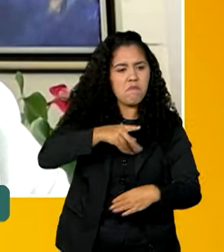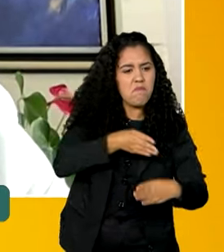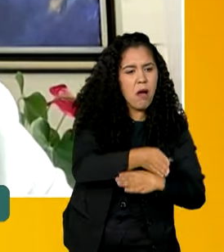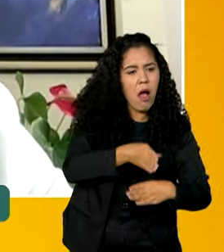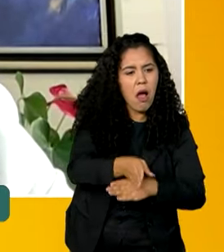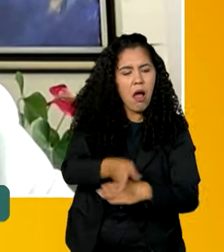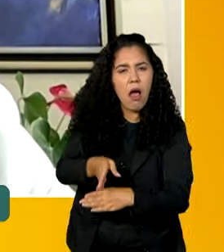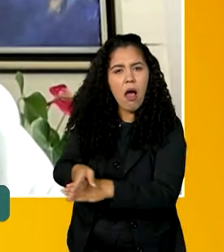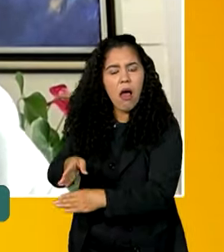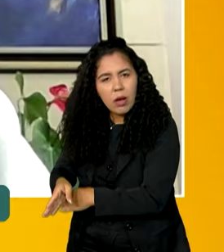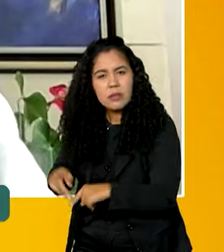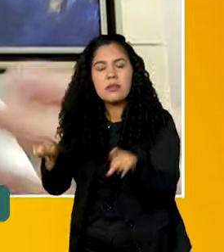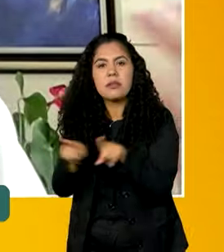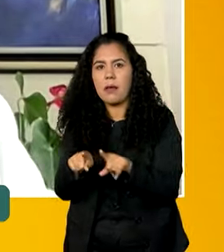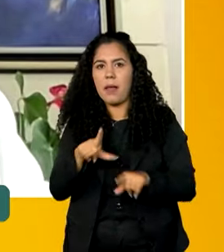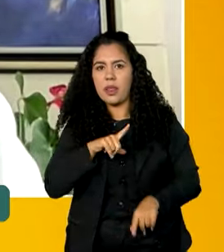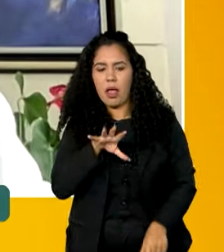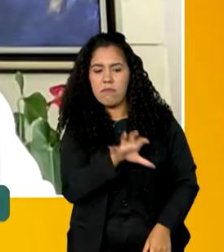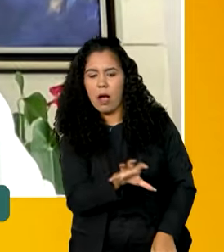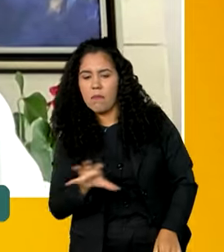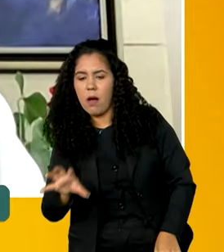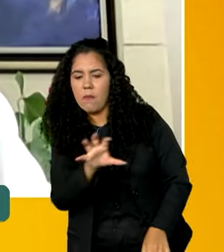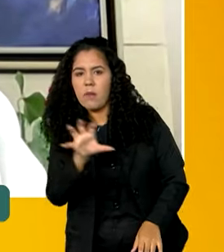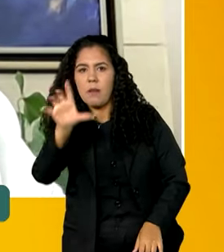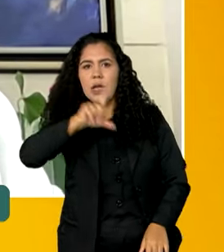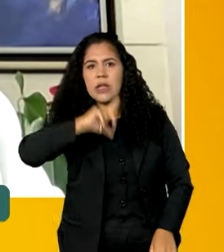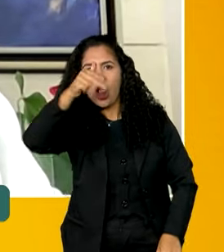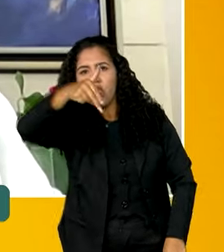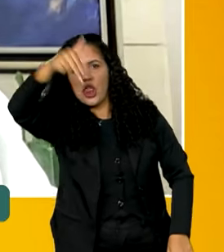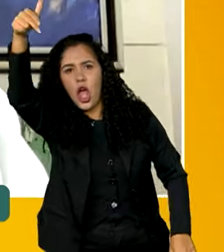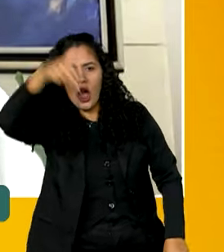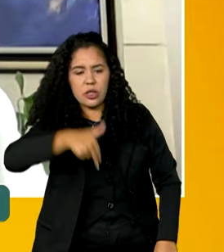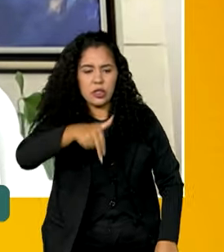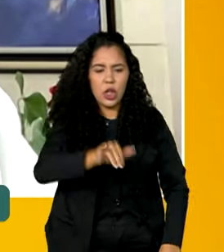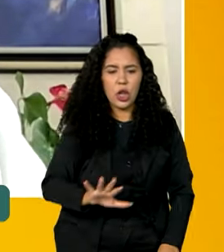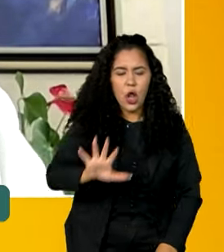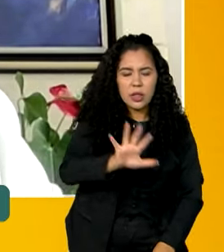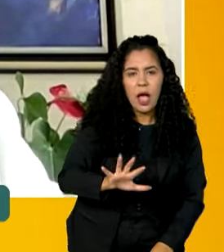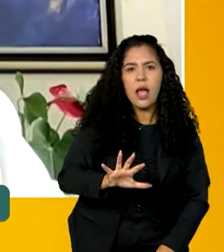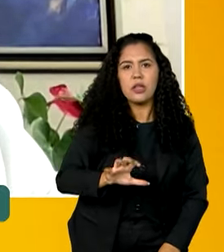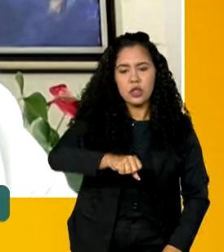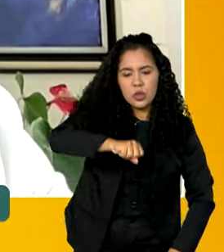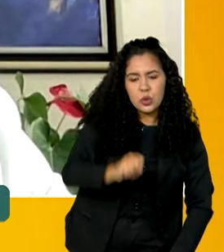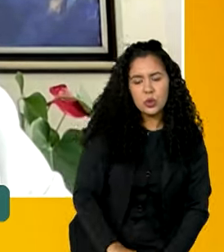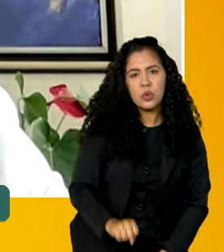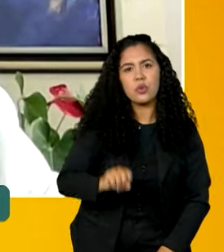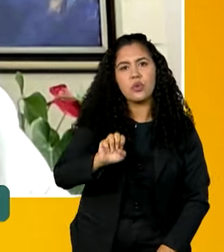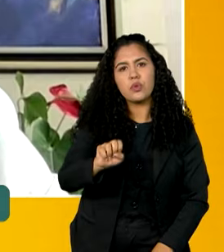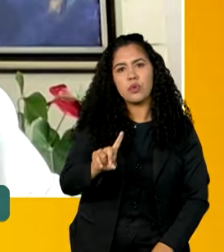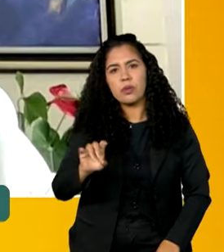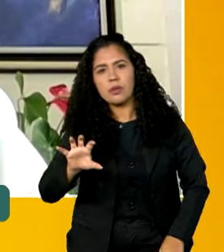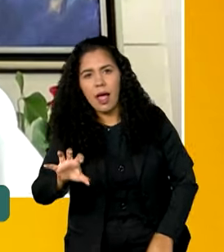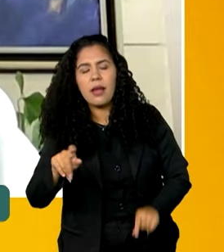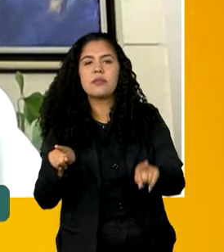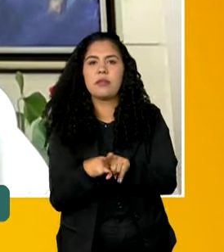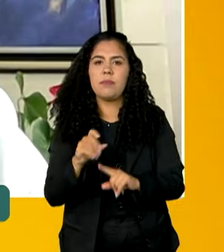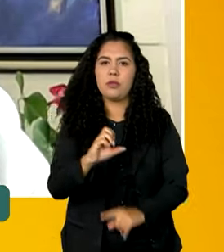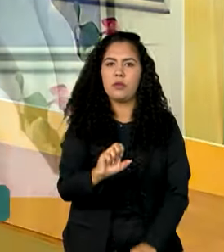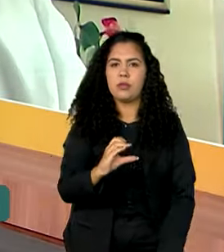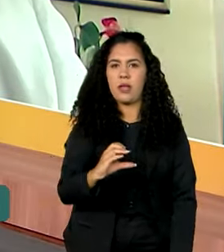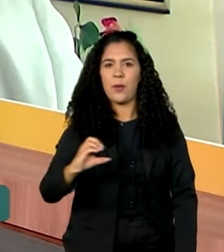e nas diferentes regiões do país, da região norte, nordeste, sul, sudeste e aqui no centro-oeste.